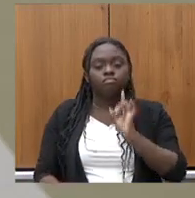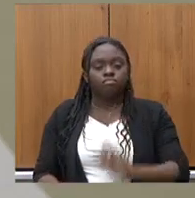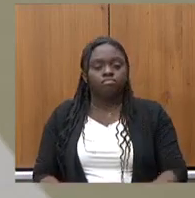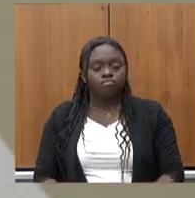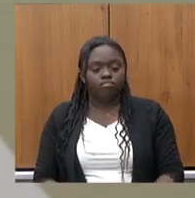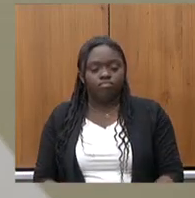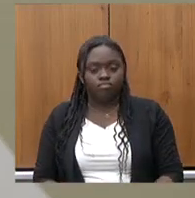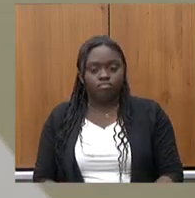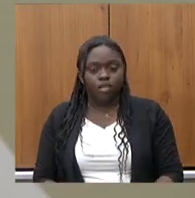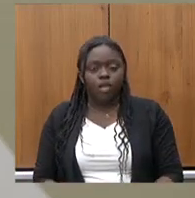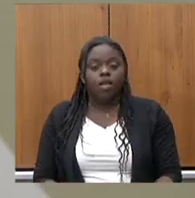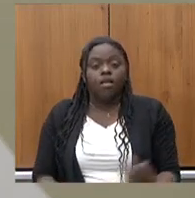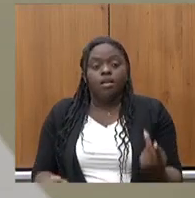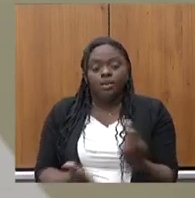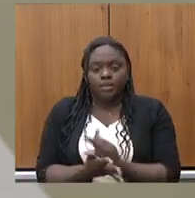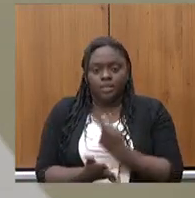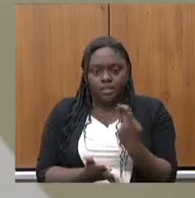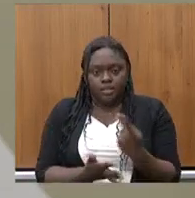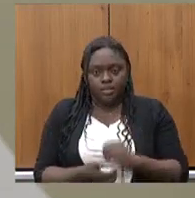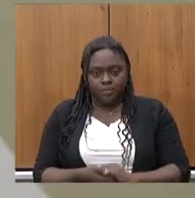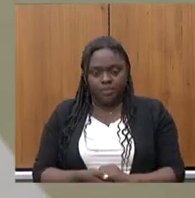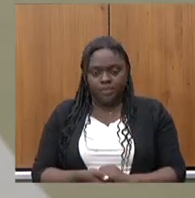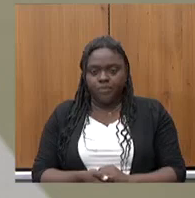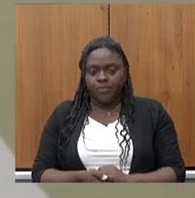Na ocasião dessa missão,